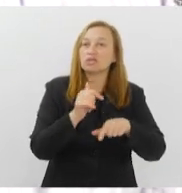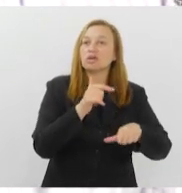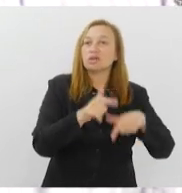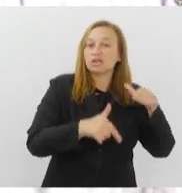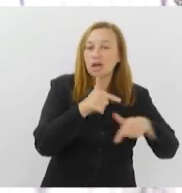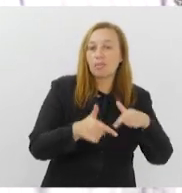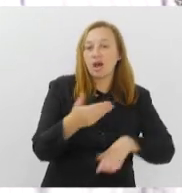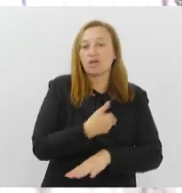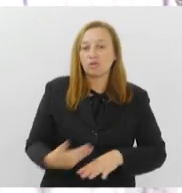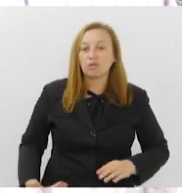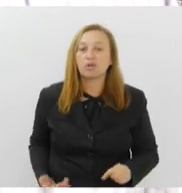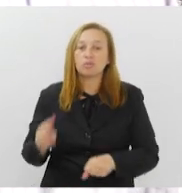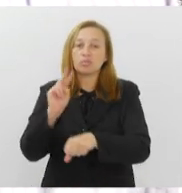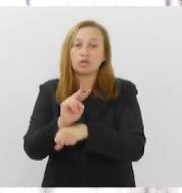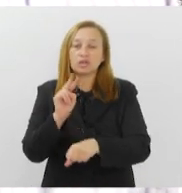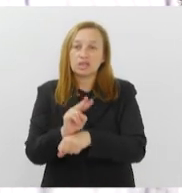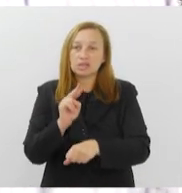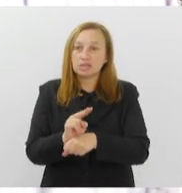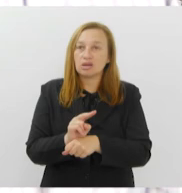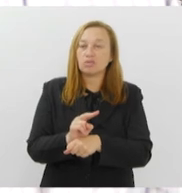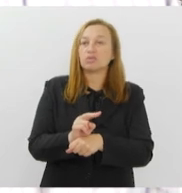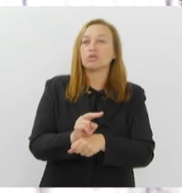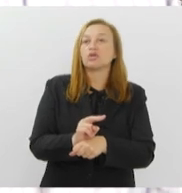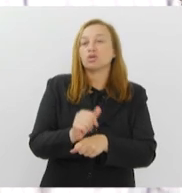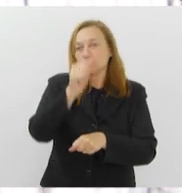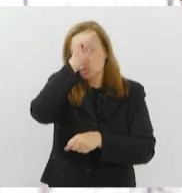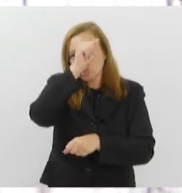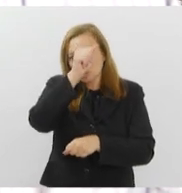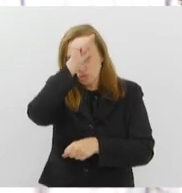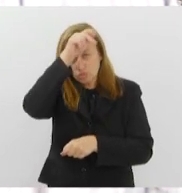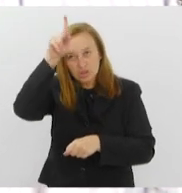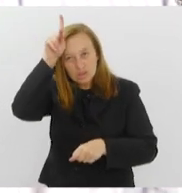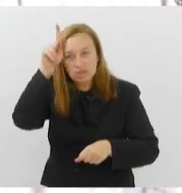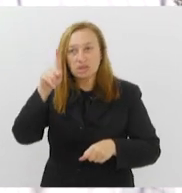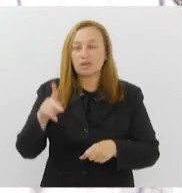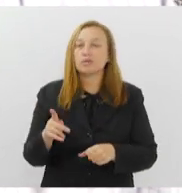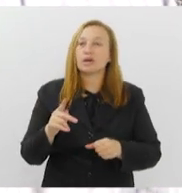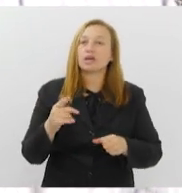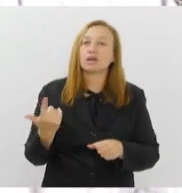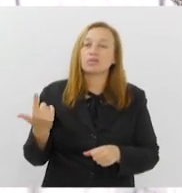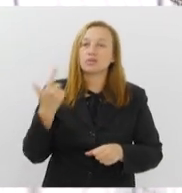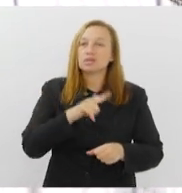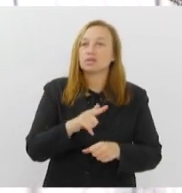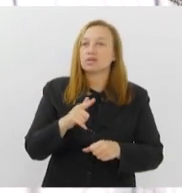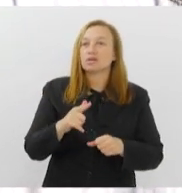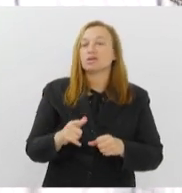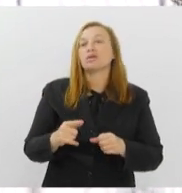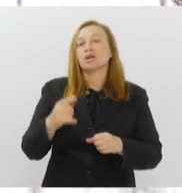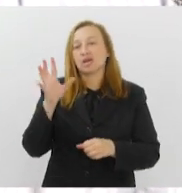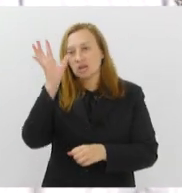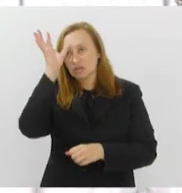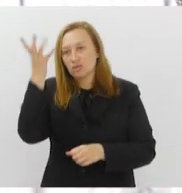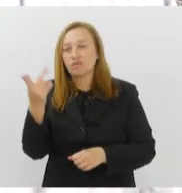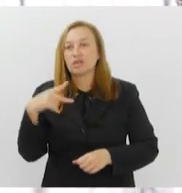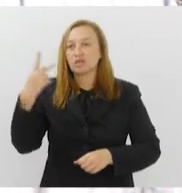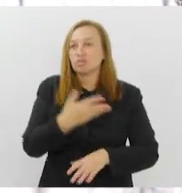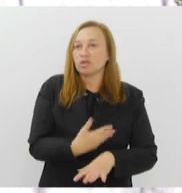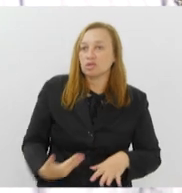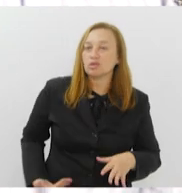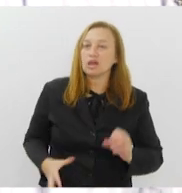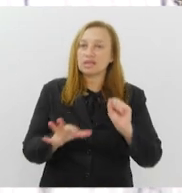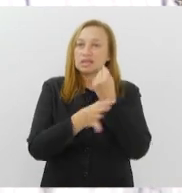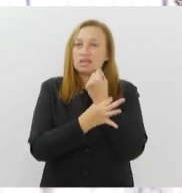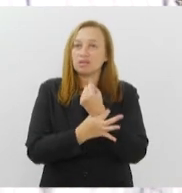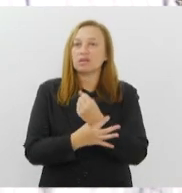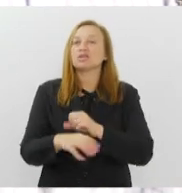da rede de proteção social dos municípios, para que as soluções venham das políticas públicas e que a gente possa, de fato, garantir o